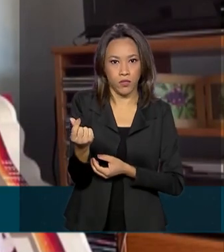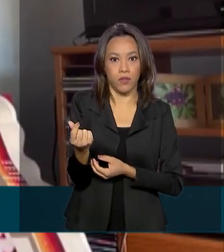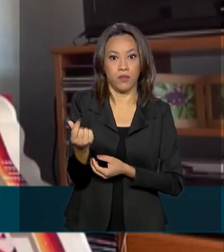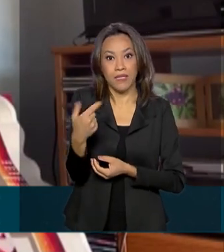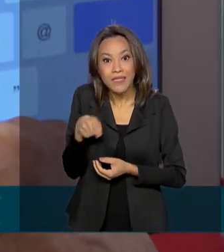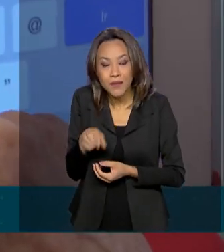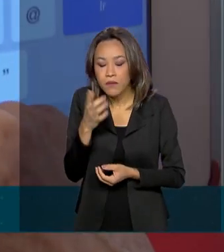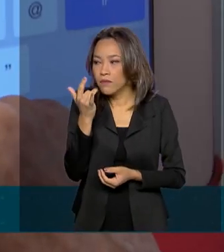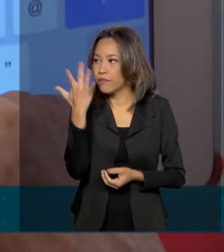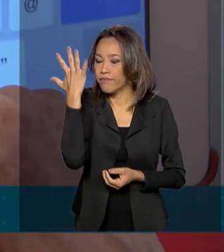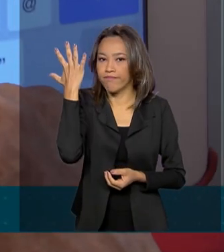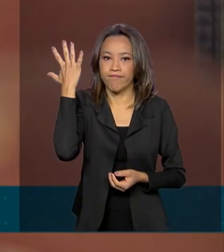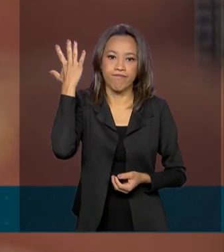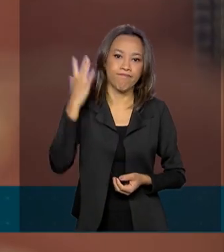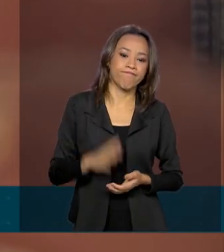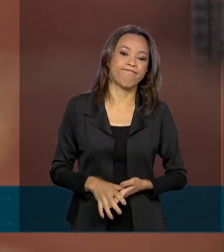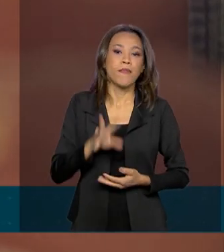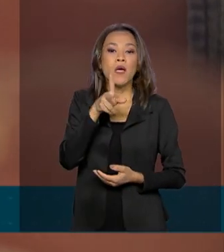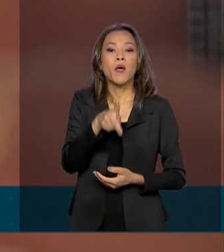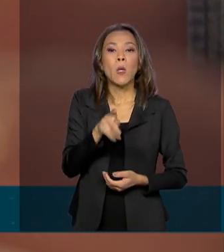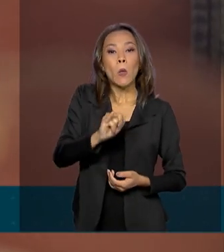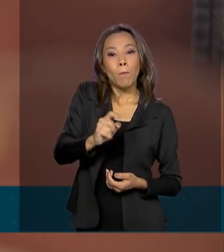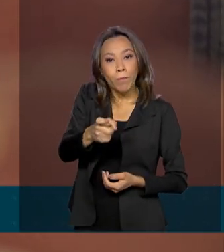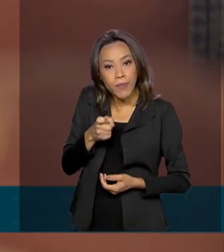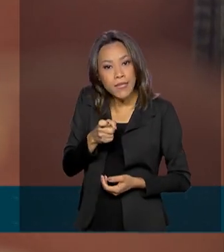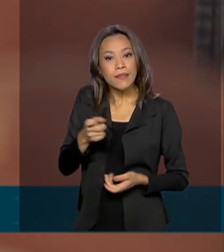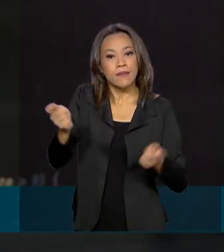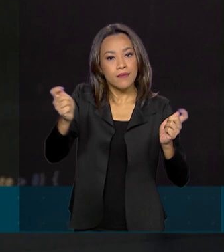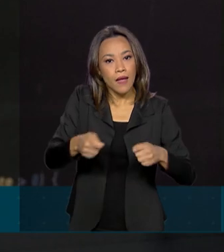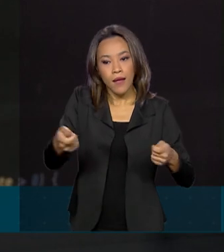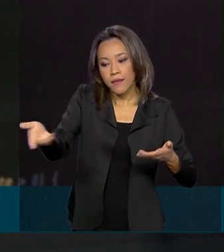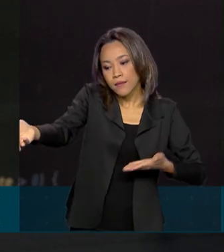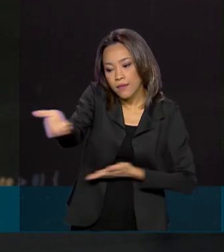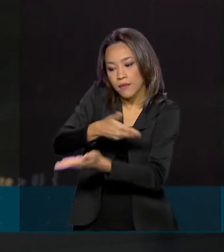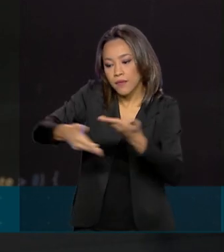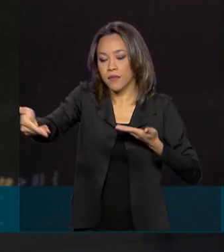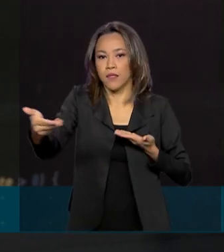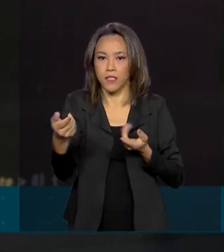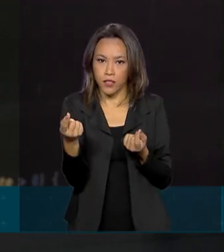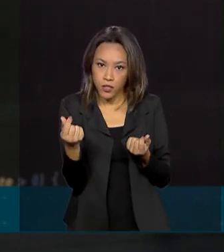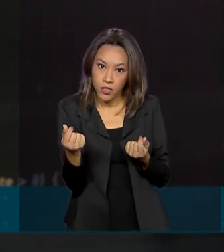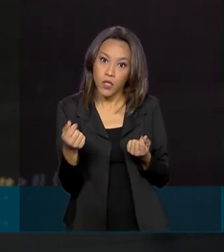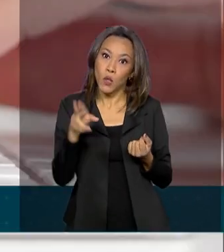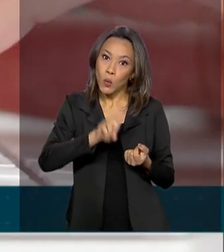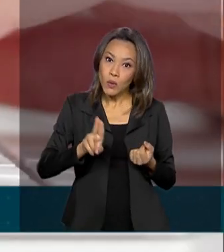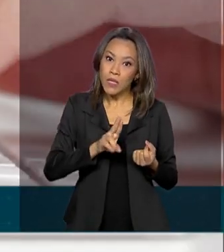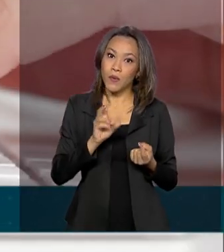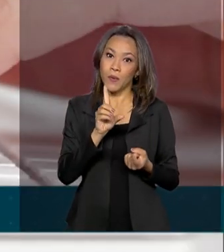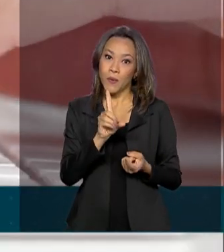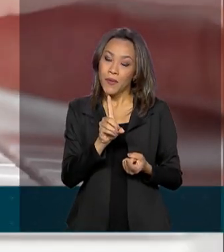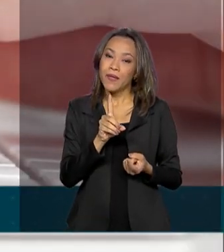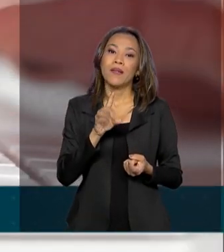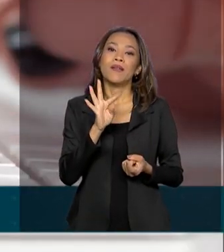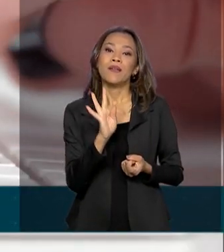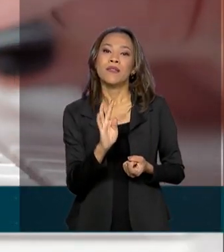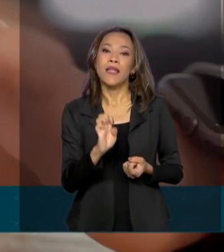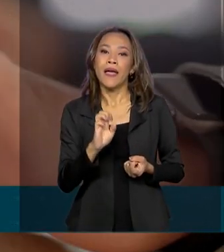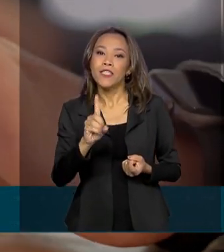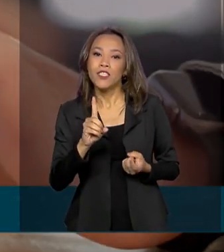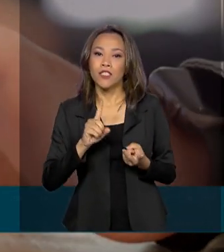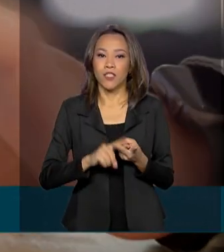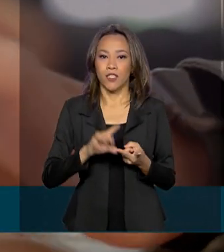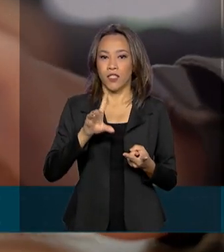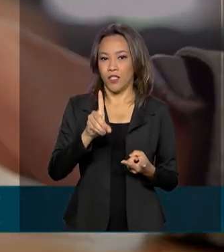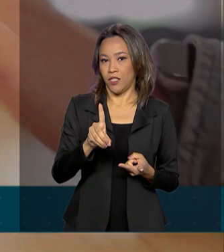facilita muito. Com o PIX, é possível fazer transferências, incluindo TED e DOC, de forma gratuita,